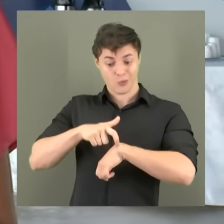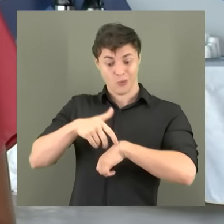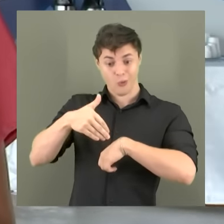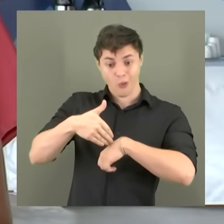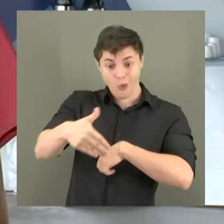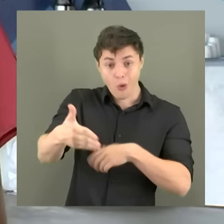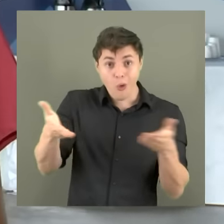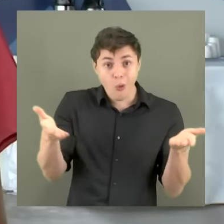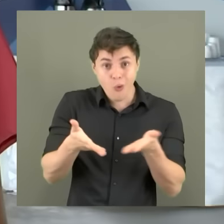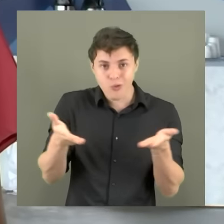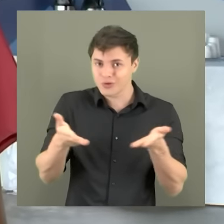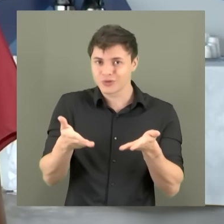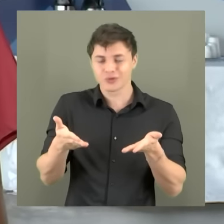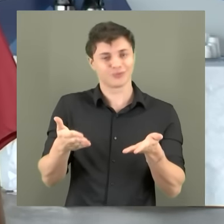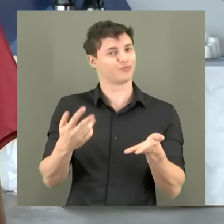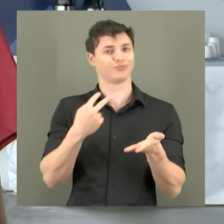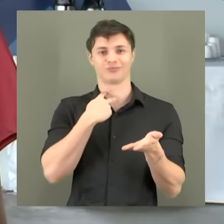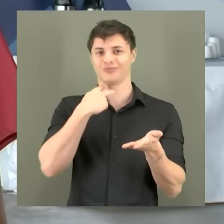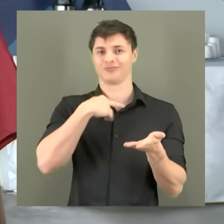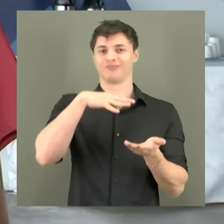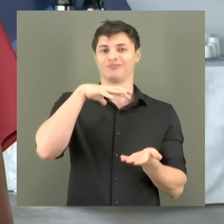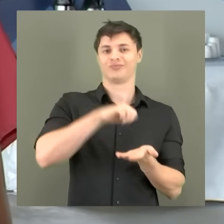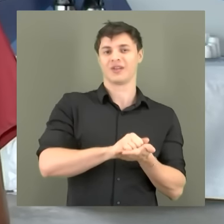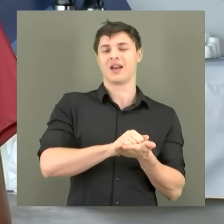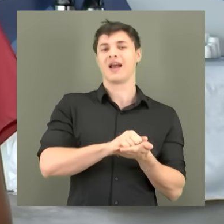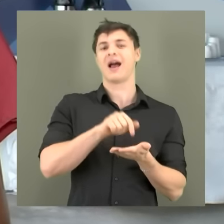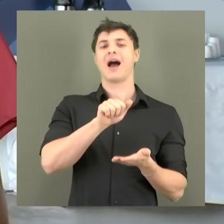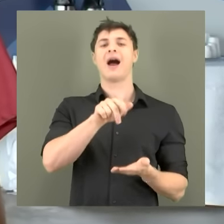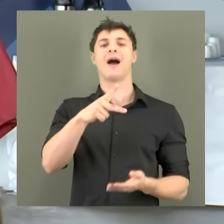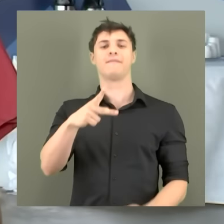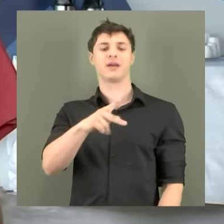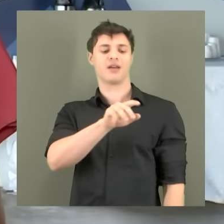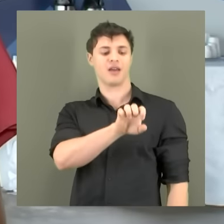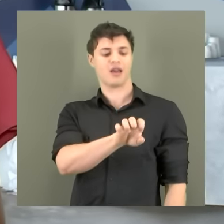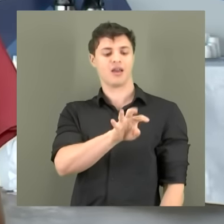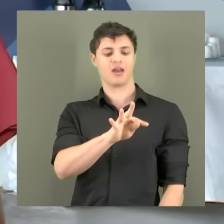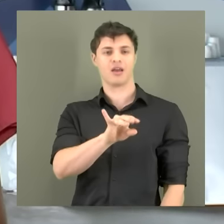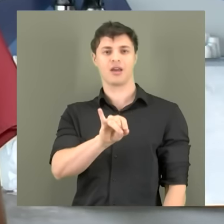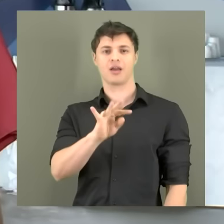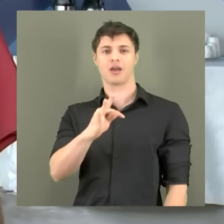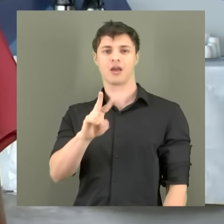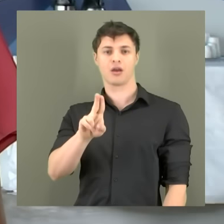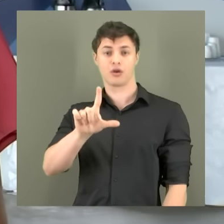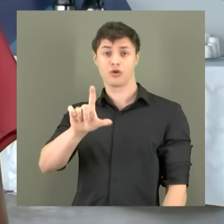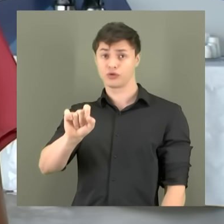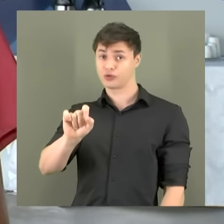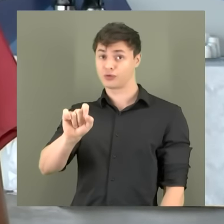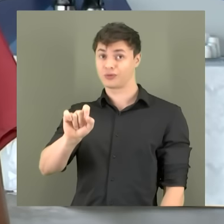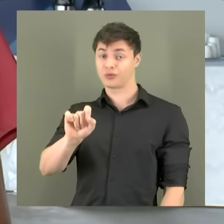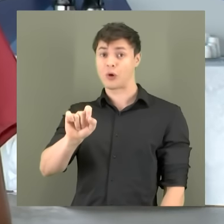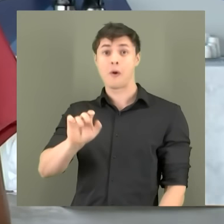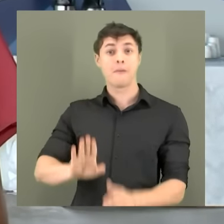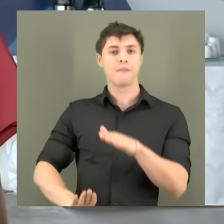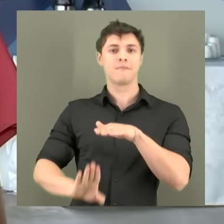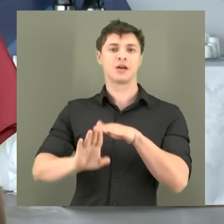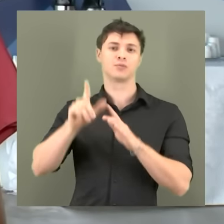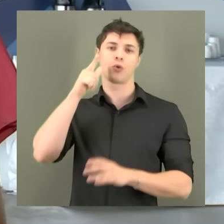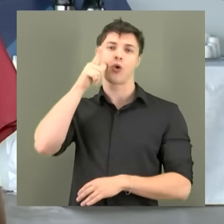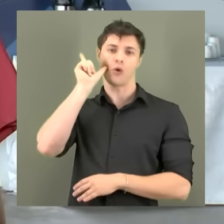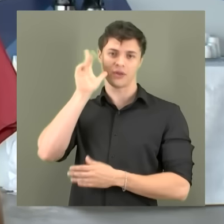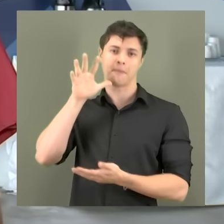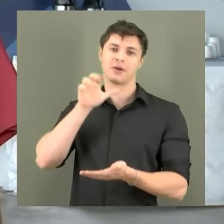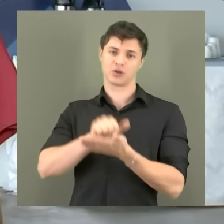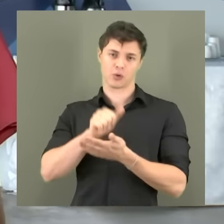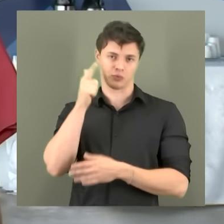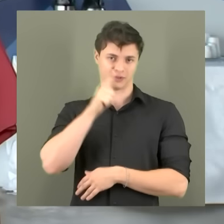possível baixar o e-título. Os eleitores tiveram até ontem para baixar o e-título que mostra,